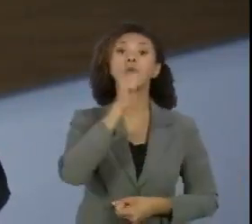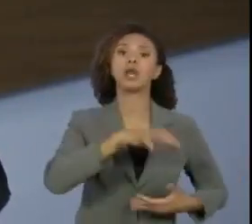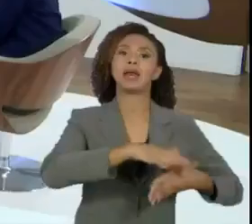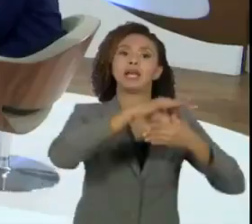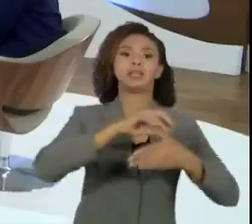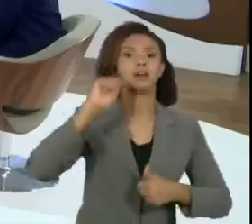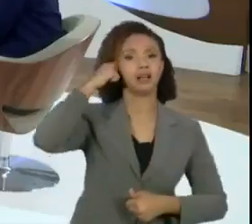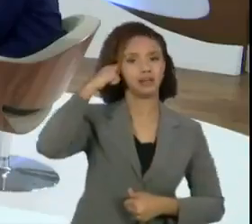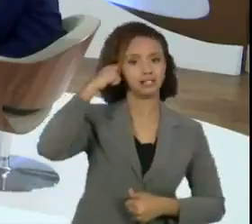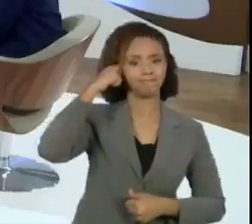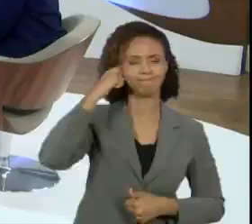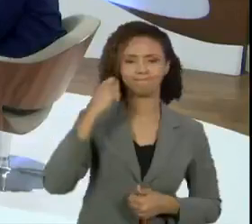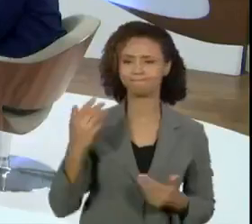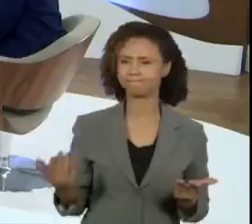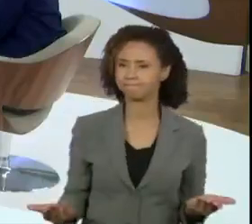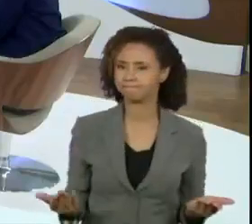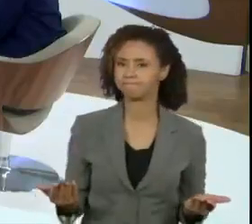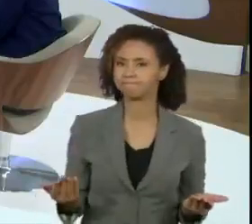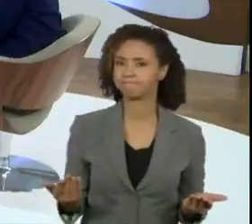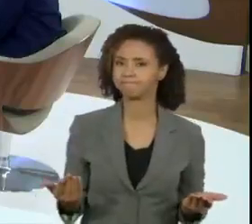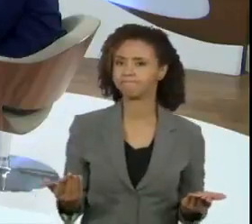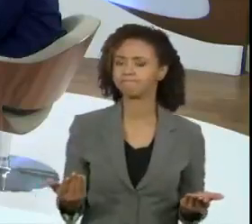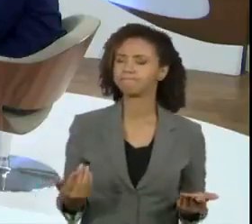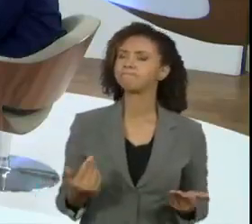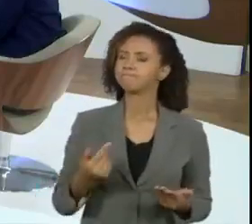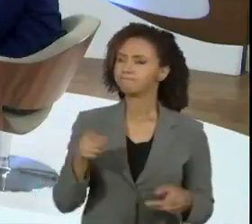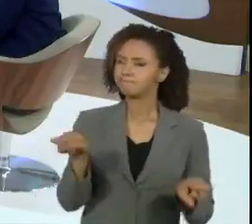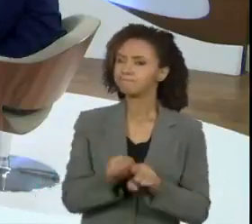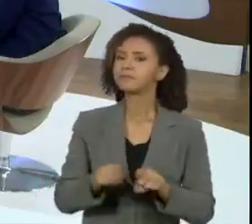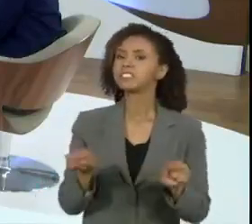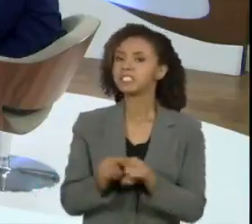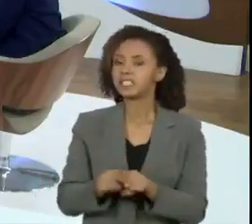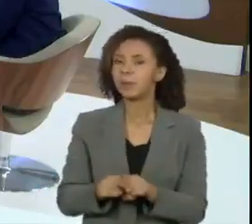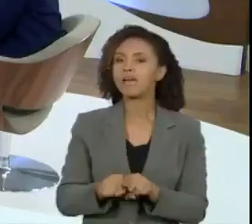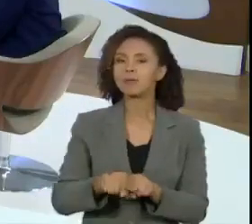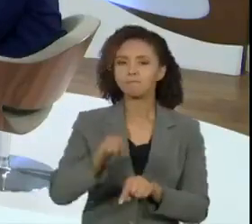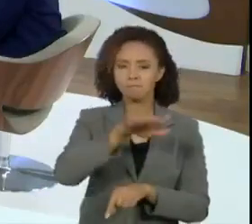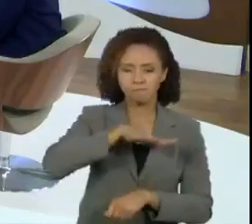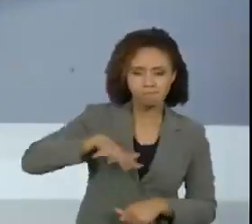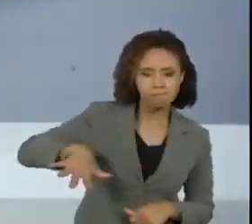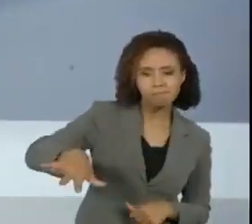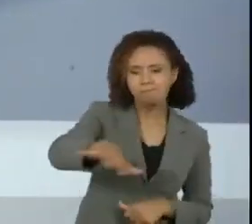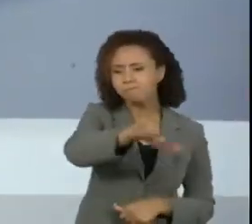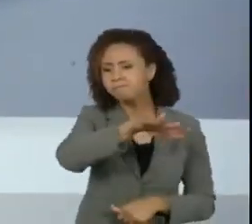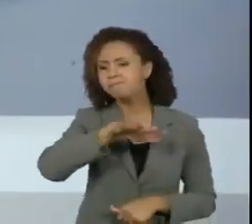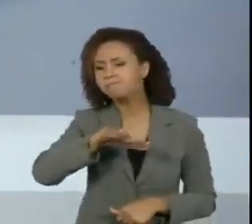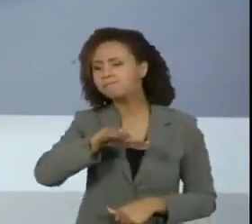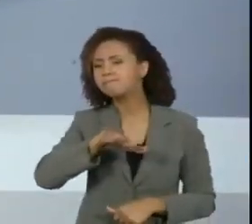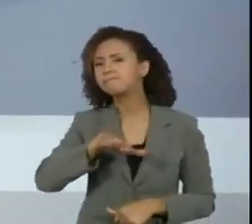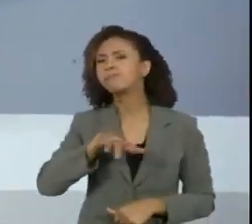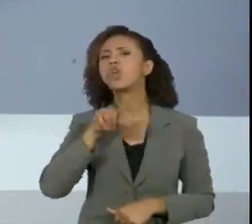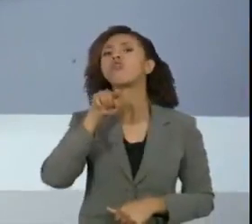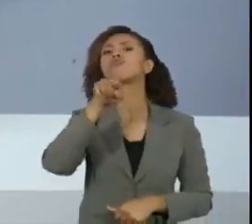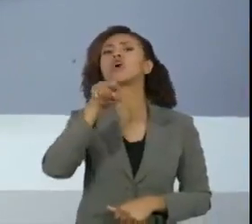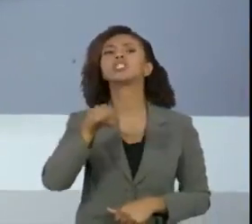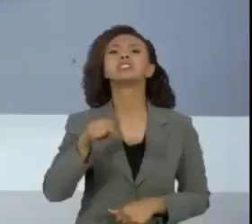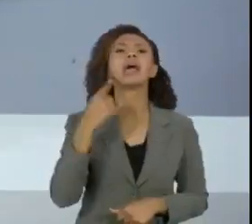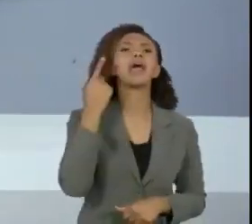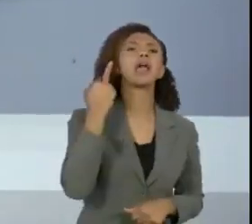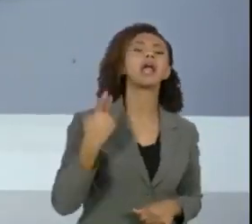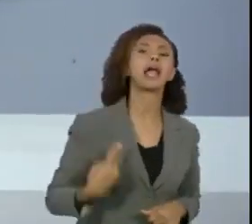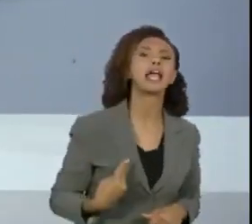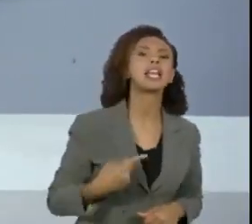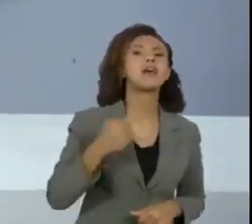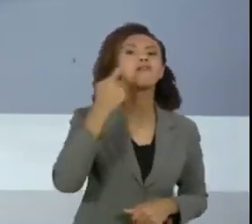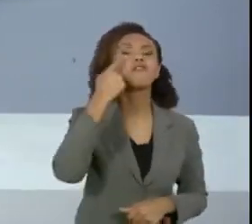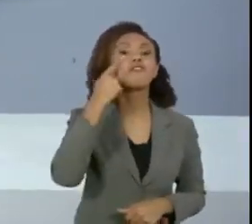negras. Então, eu gostaria também de saber, dentro desse cenário, qual é a importância que você vê para a